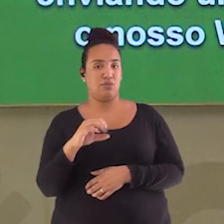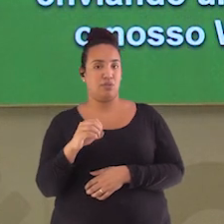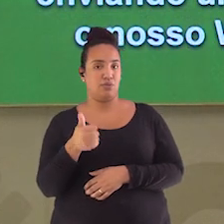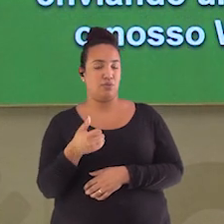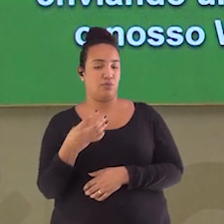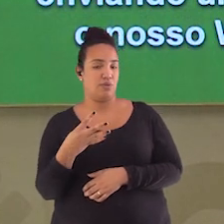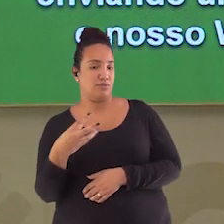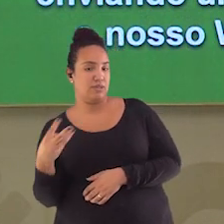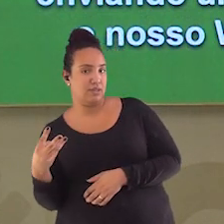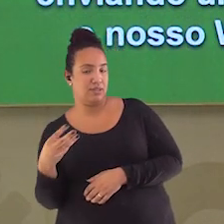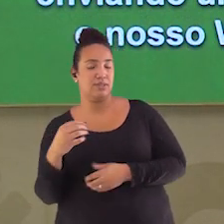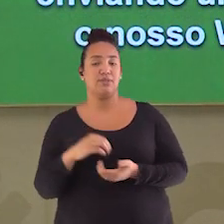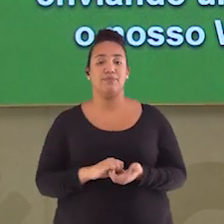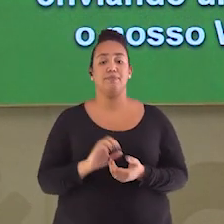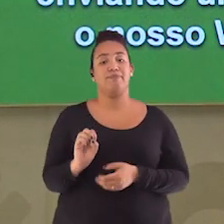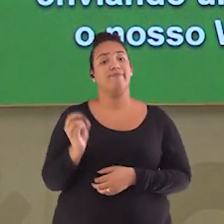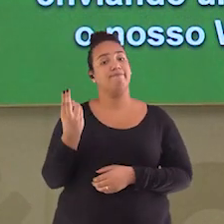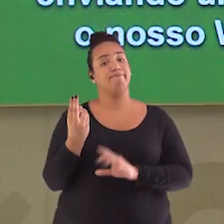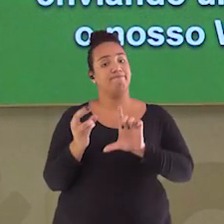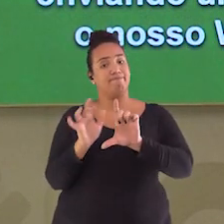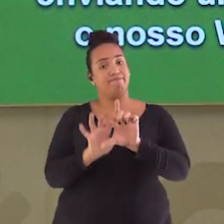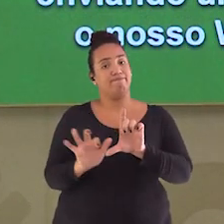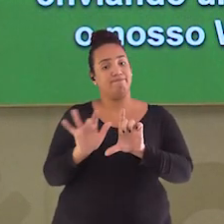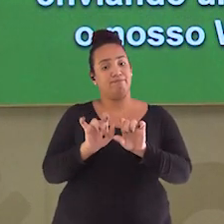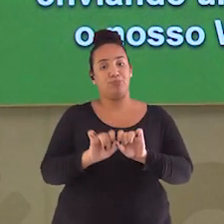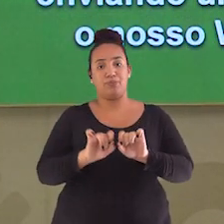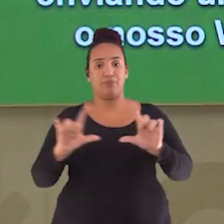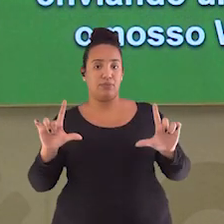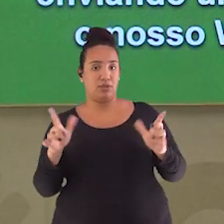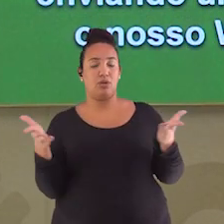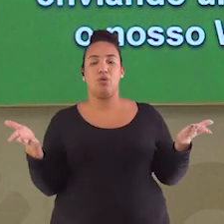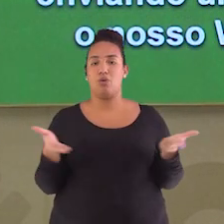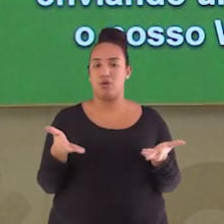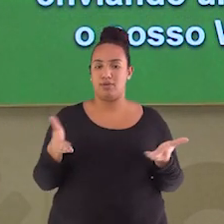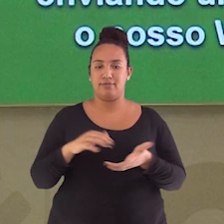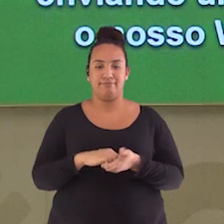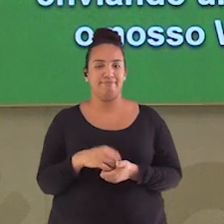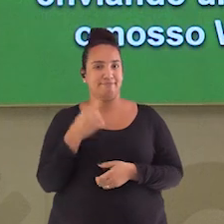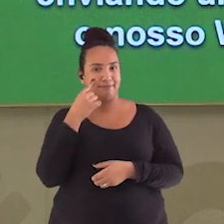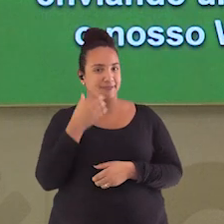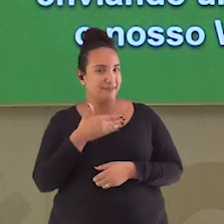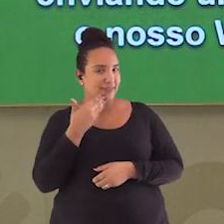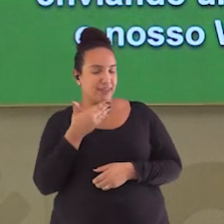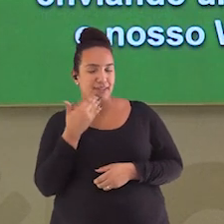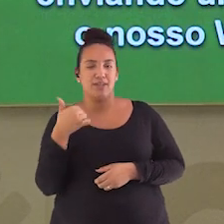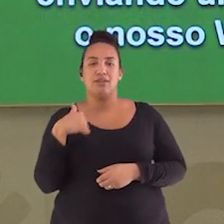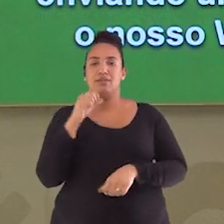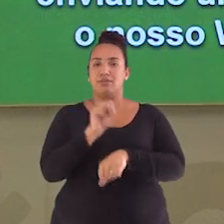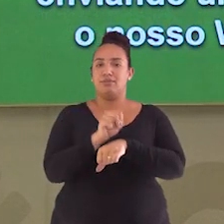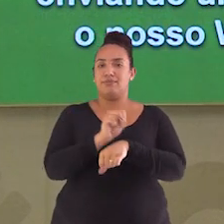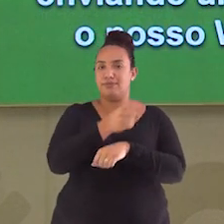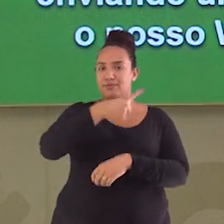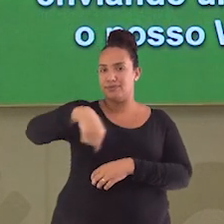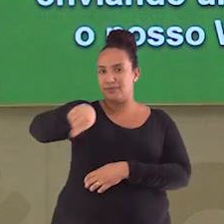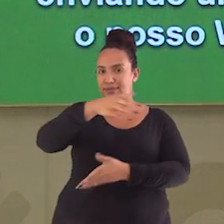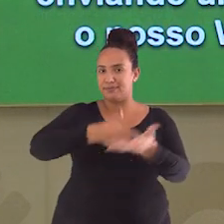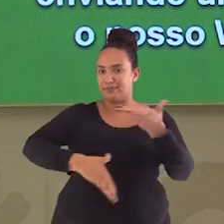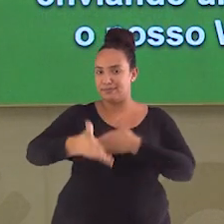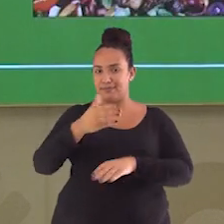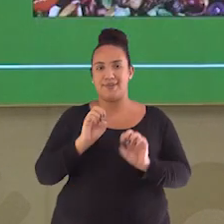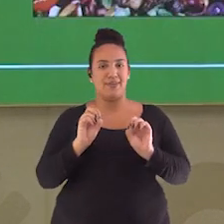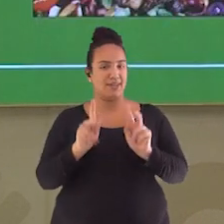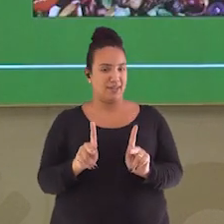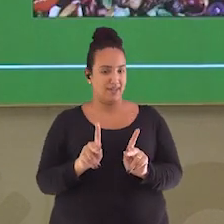27996610143. Ou faça a leitura do QR Code dele, que está aqui na tela. Fácil, né? Então, a gente fica aguardando a sua participação. Combinado?